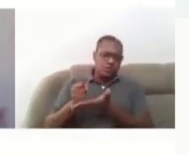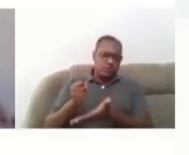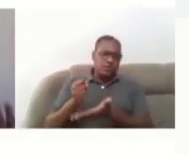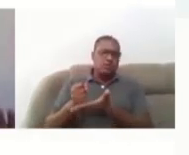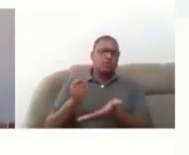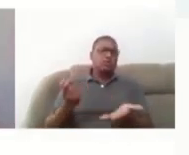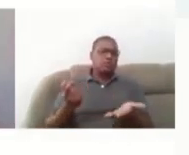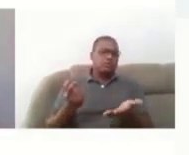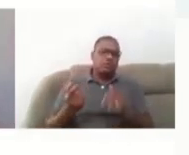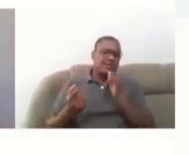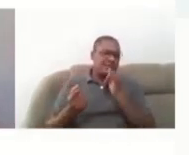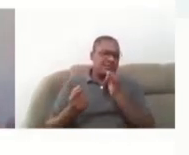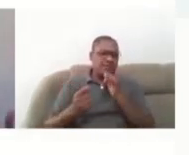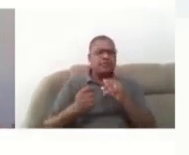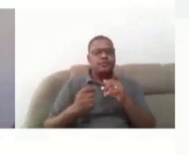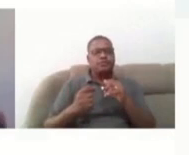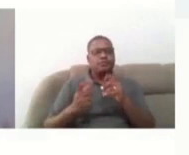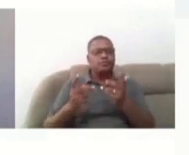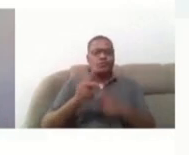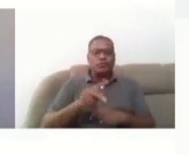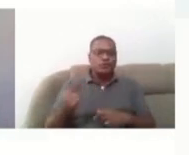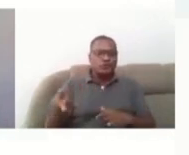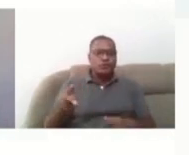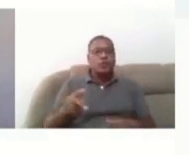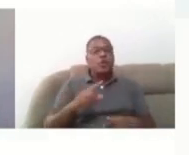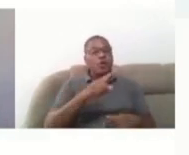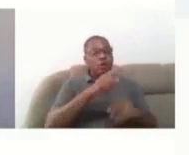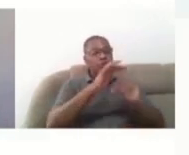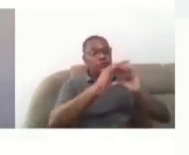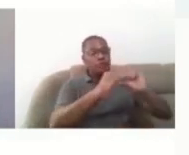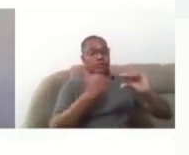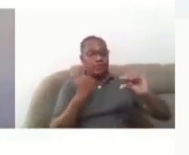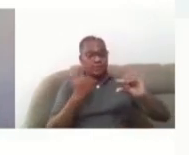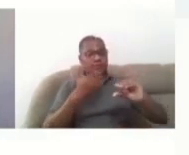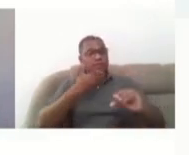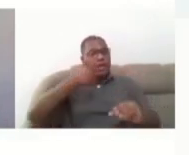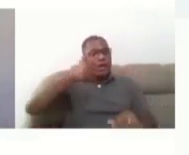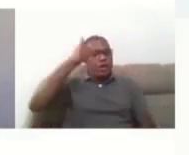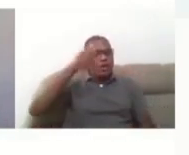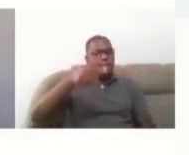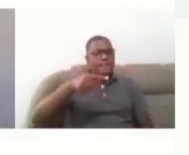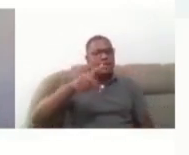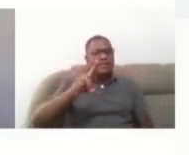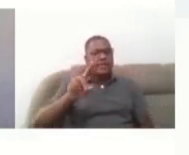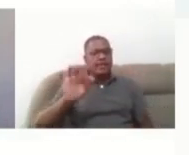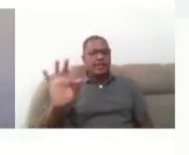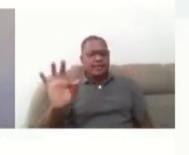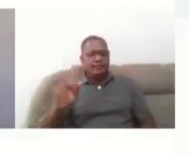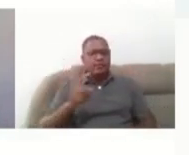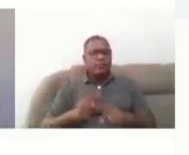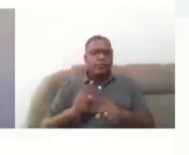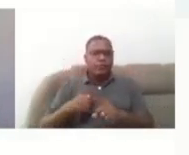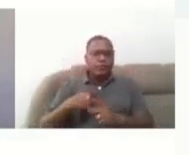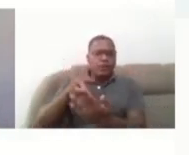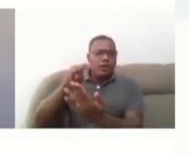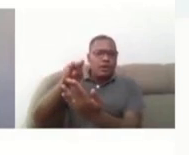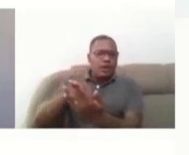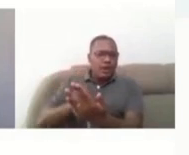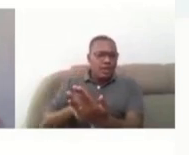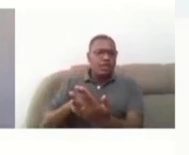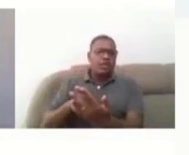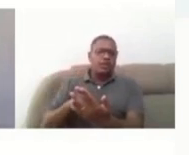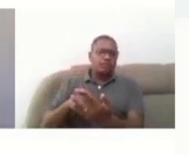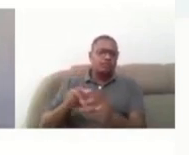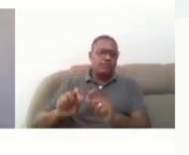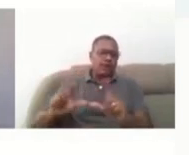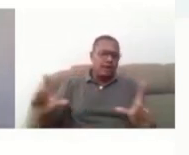por exemplo, para os professores. Olha, me mande os arquivos em PDF, porque é o melhor para o meu leitor de tela. Ou me mande em